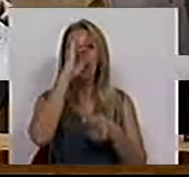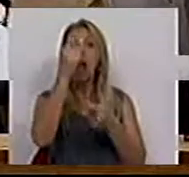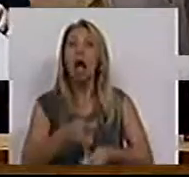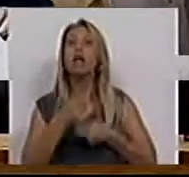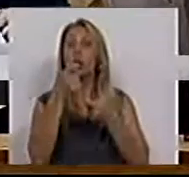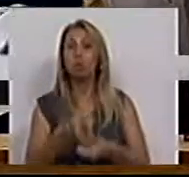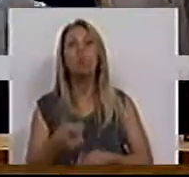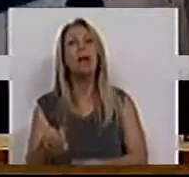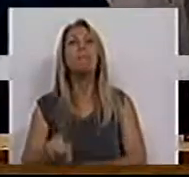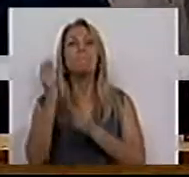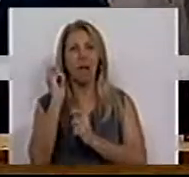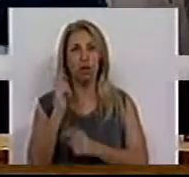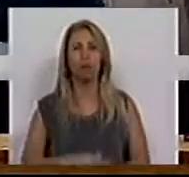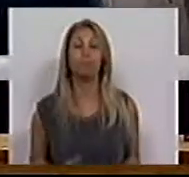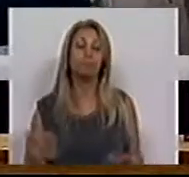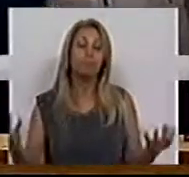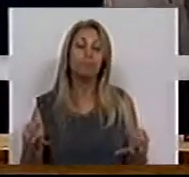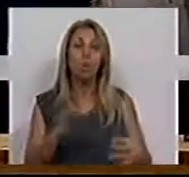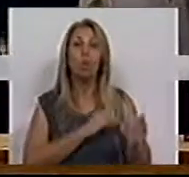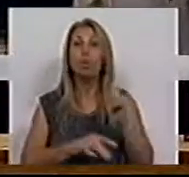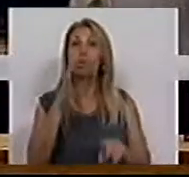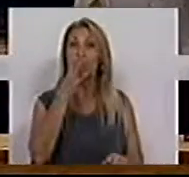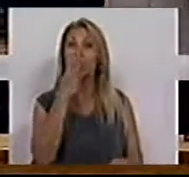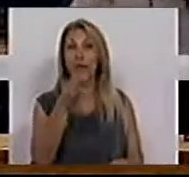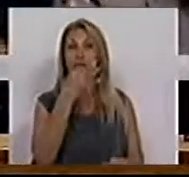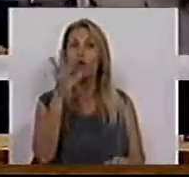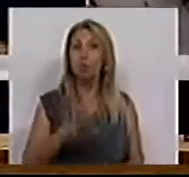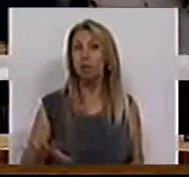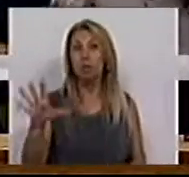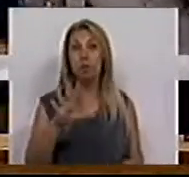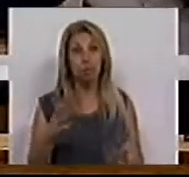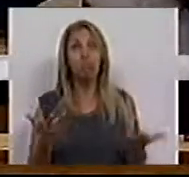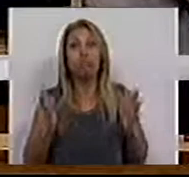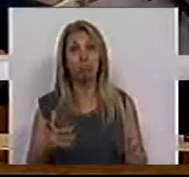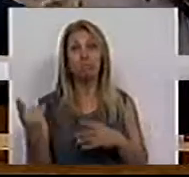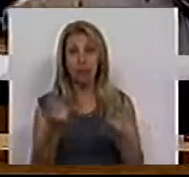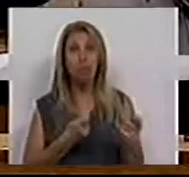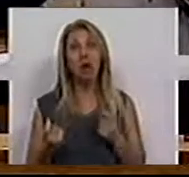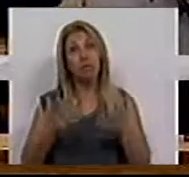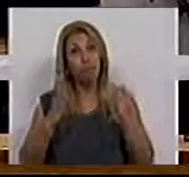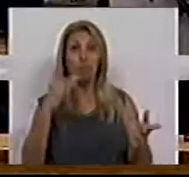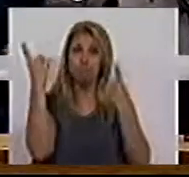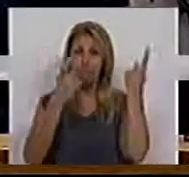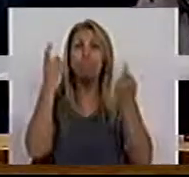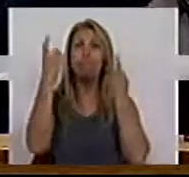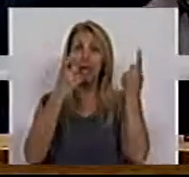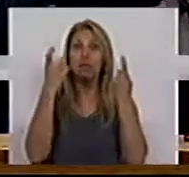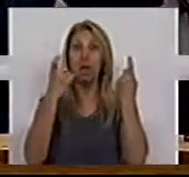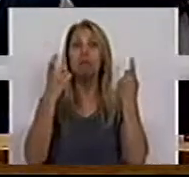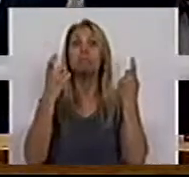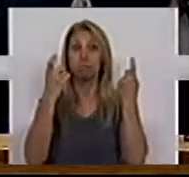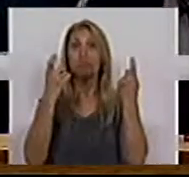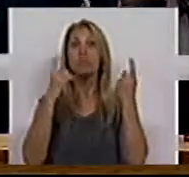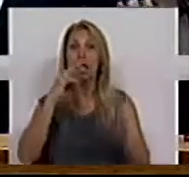pescas. E, de facto, Sr. Deputado apontou ali situações que merecem o nosso debate, a nossa reflexão e a exigência de